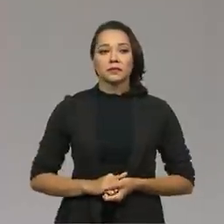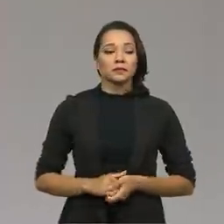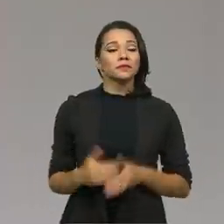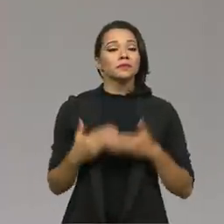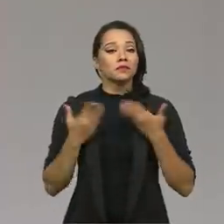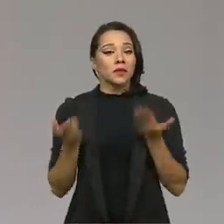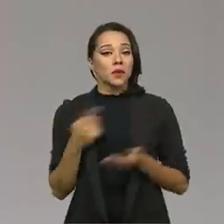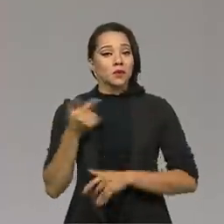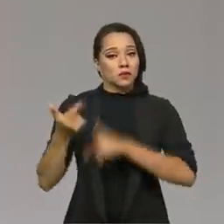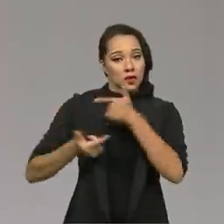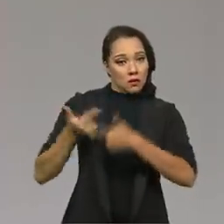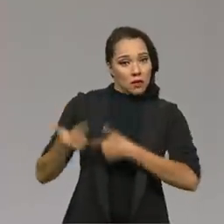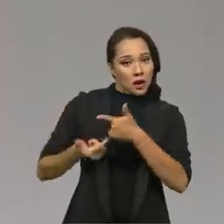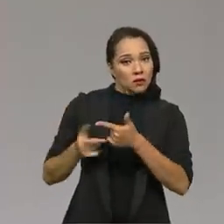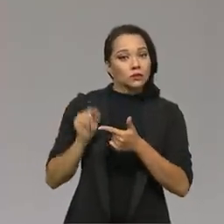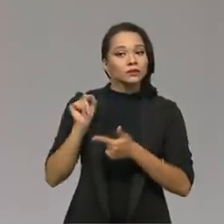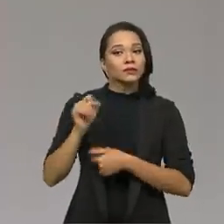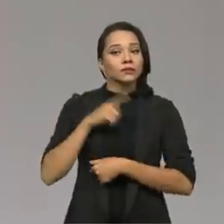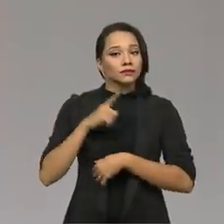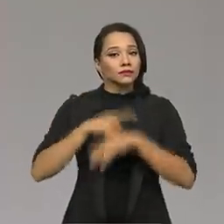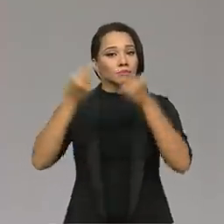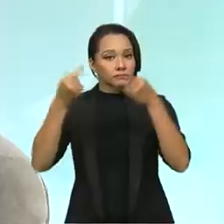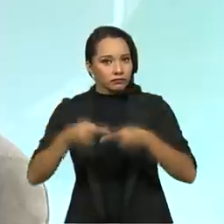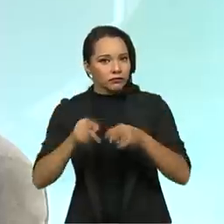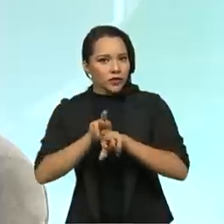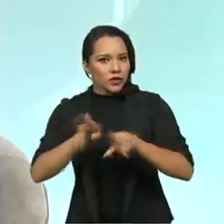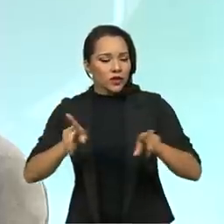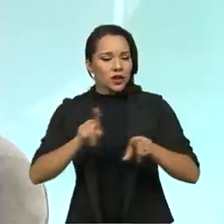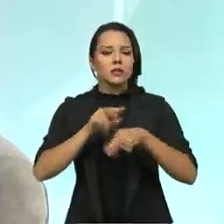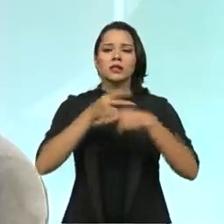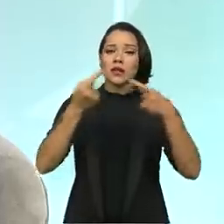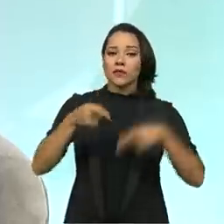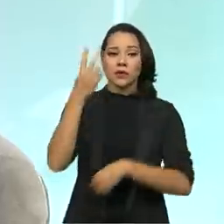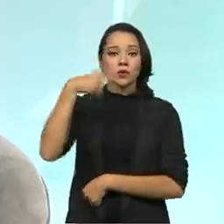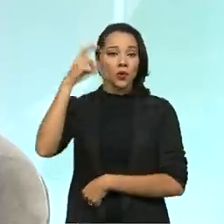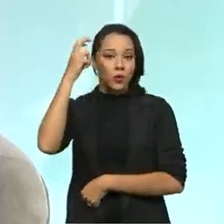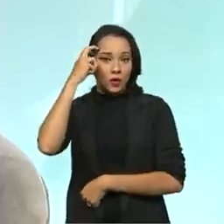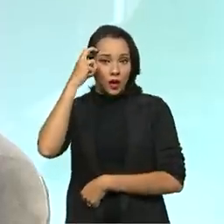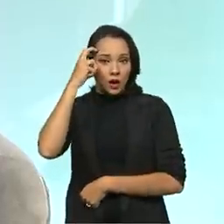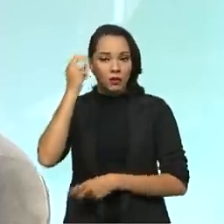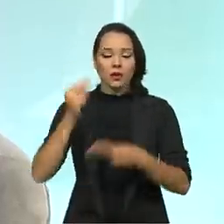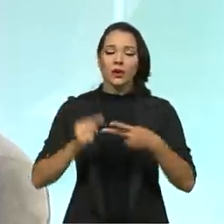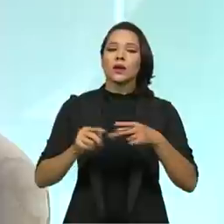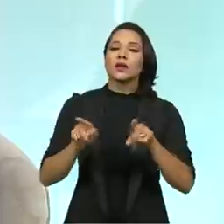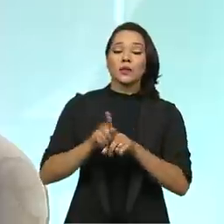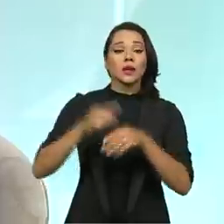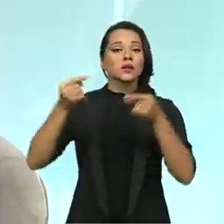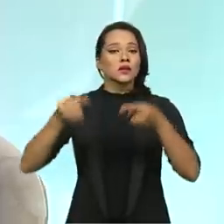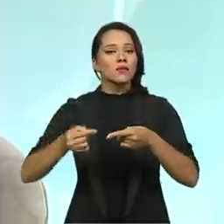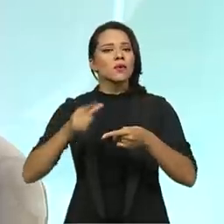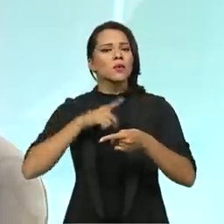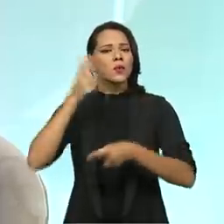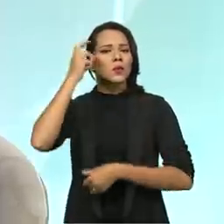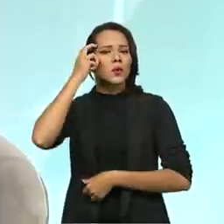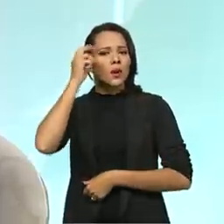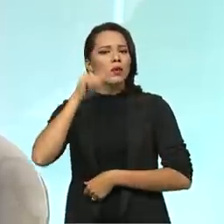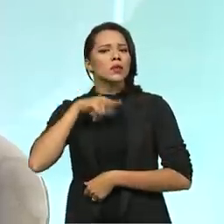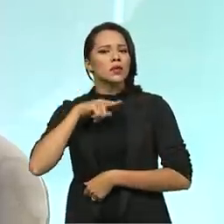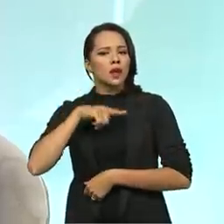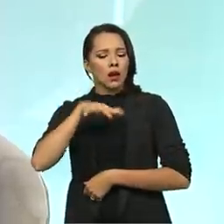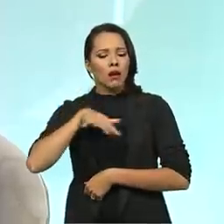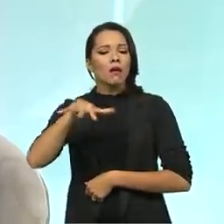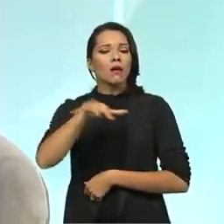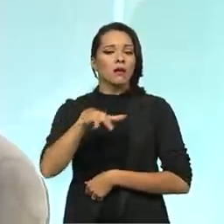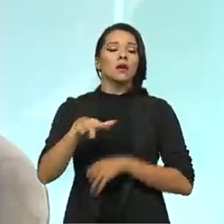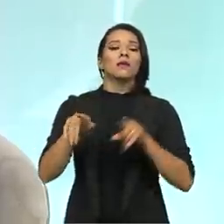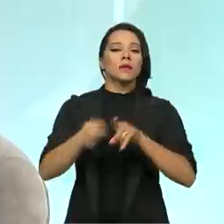Então, esse é um trabalho que tem desafios culturais. Ao mesmo tempo que esses desafios culturais existem, eles